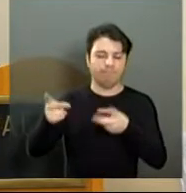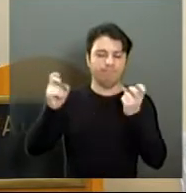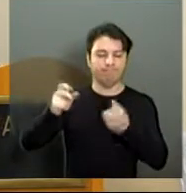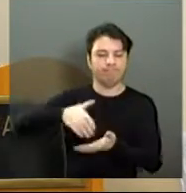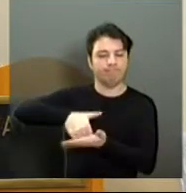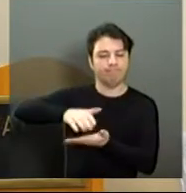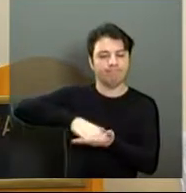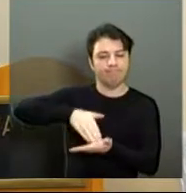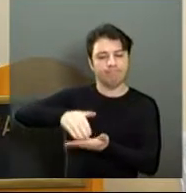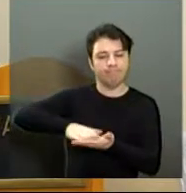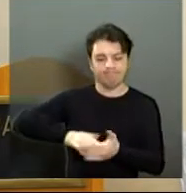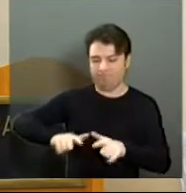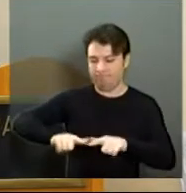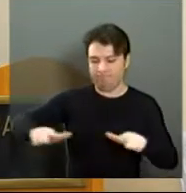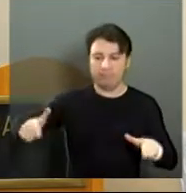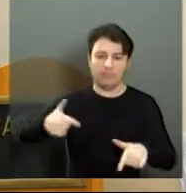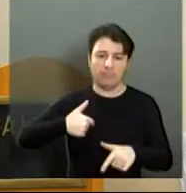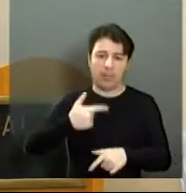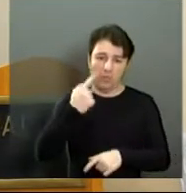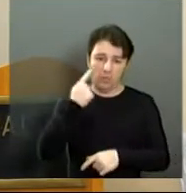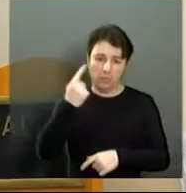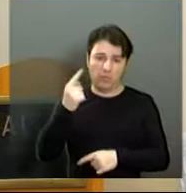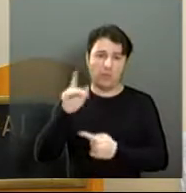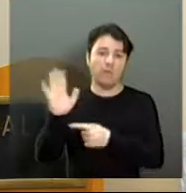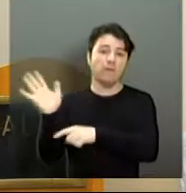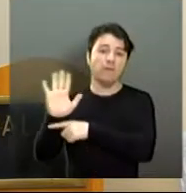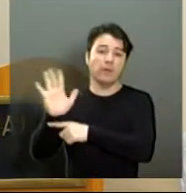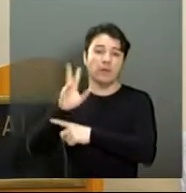Fiz um vídeo no local, peço que acompanhe.